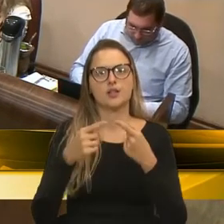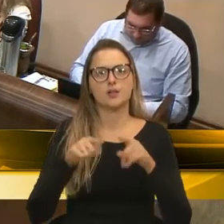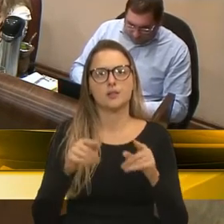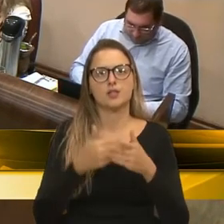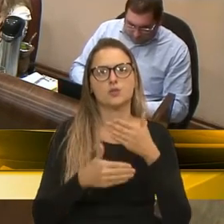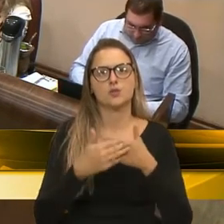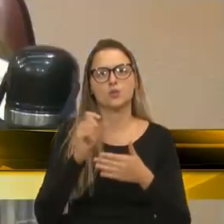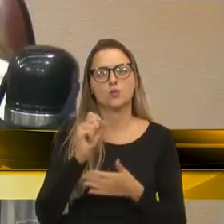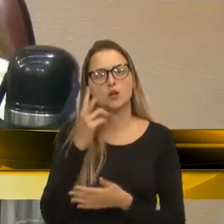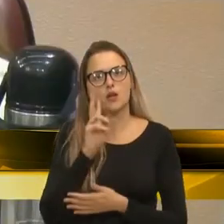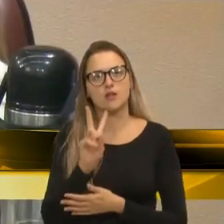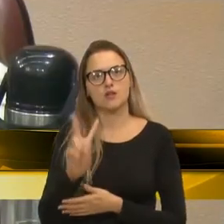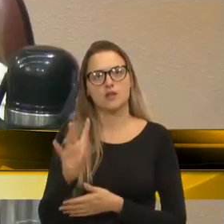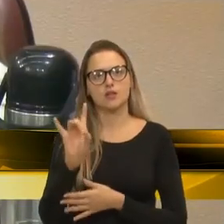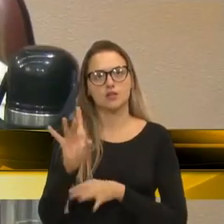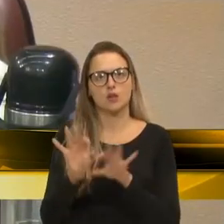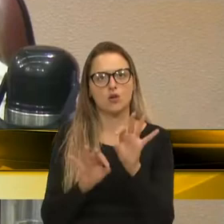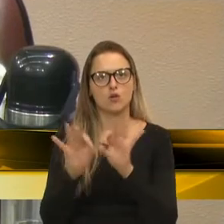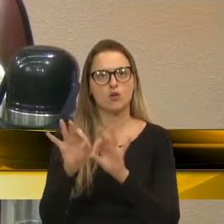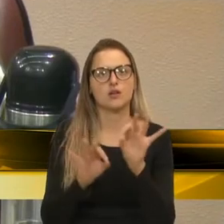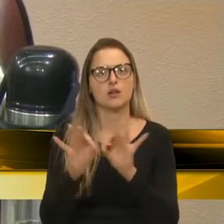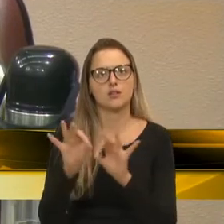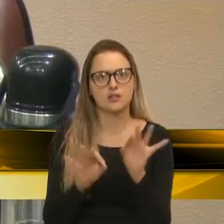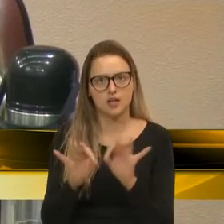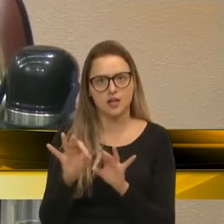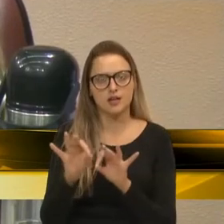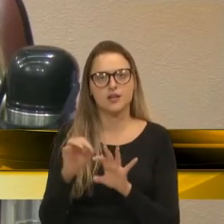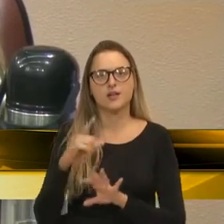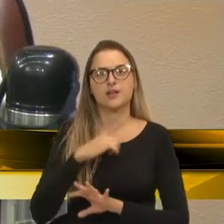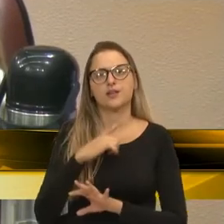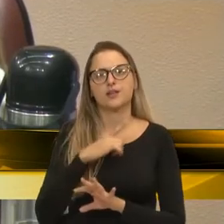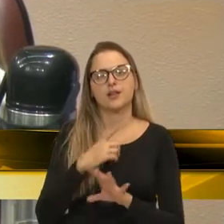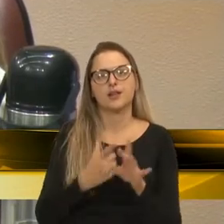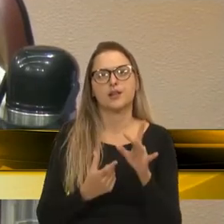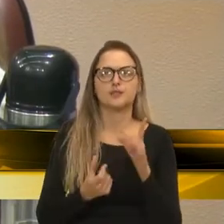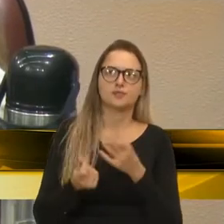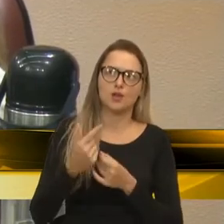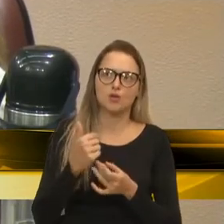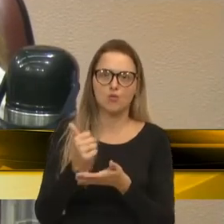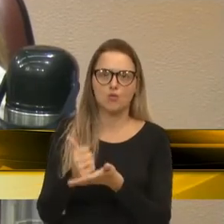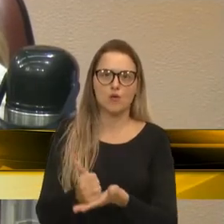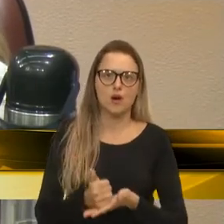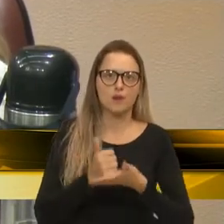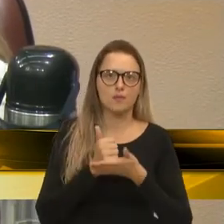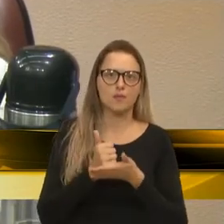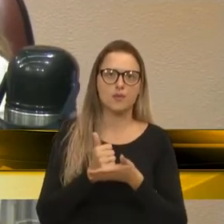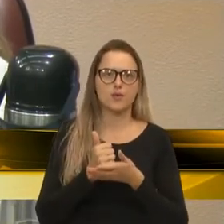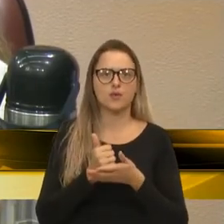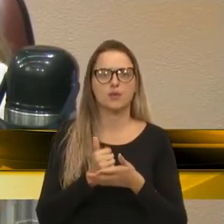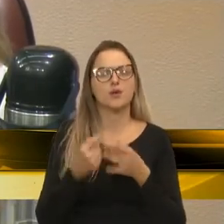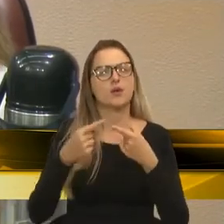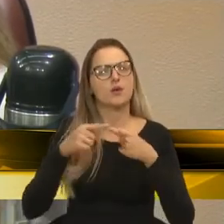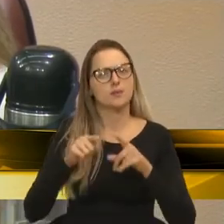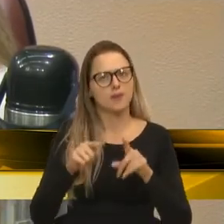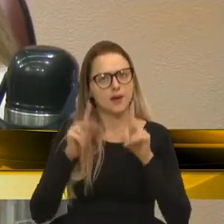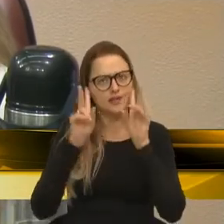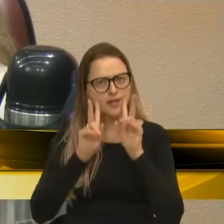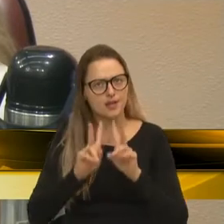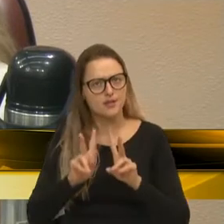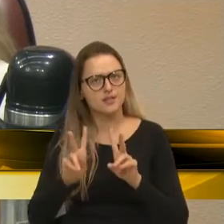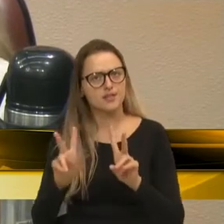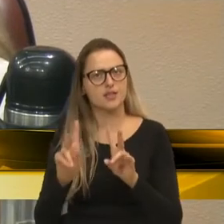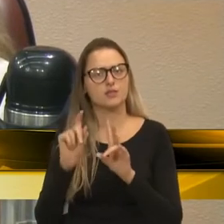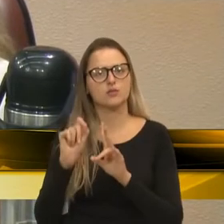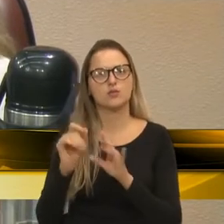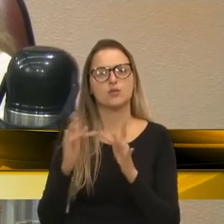ele olha no sentido de organizar, e muitas vezes até recebe algum apoio em função disso. Mas o olhar é que é determinante.